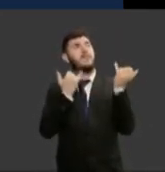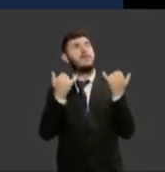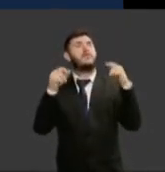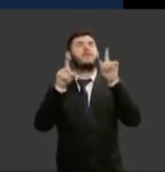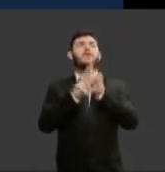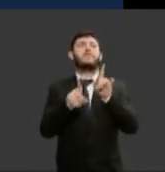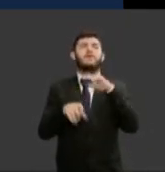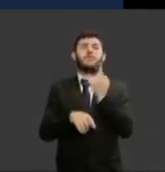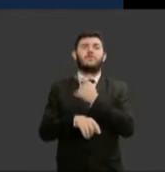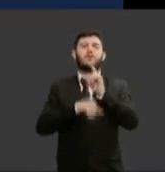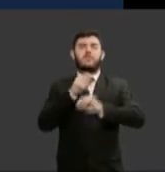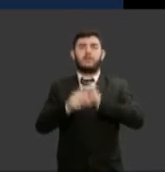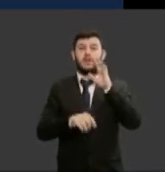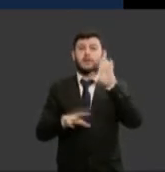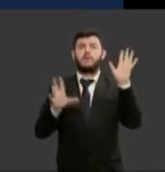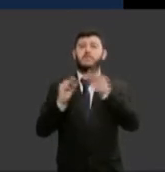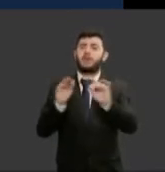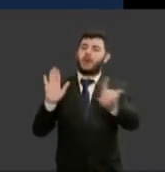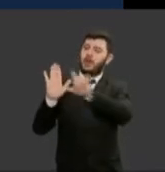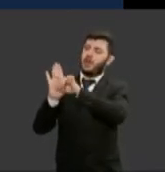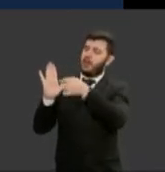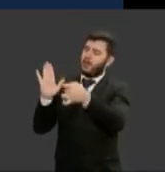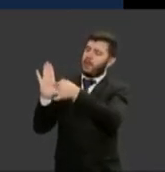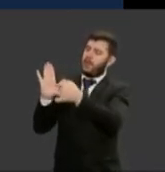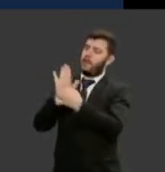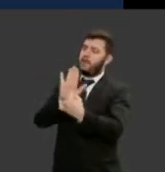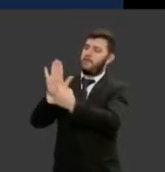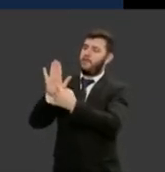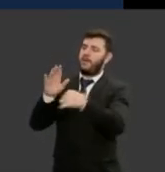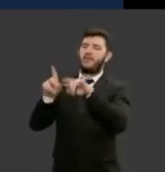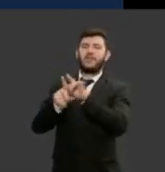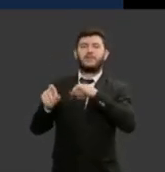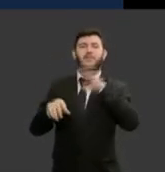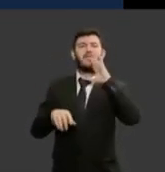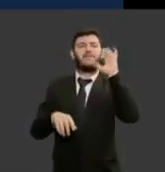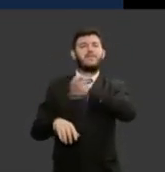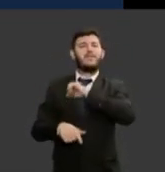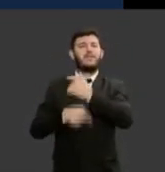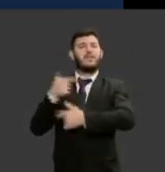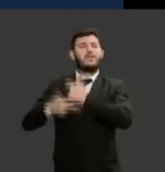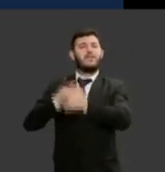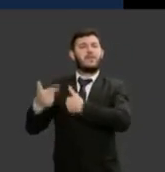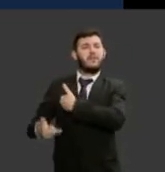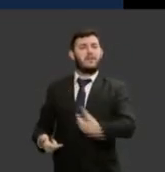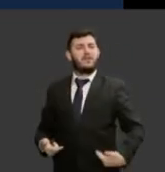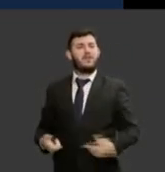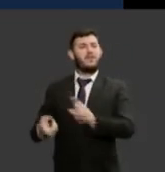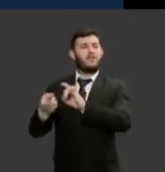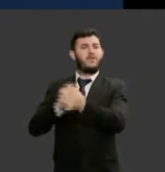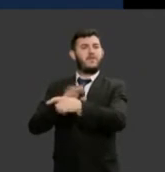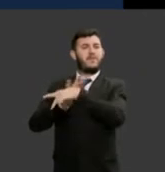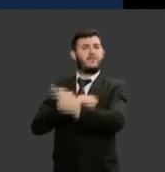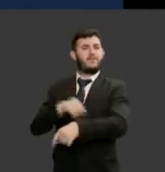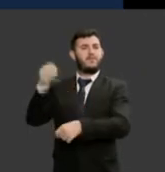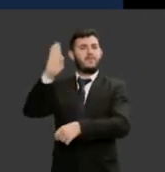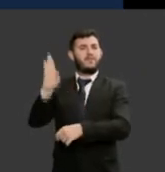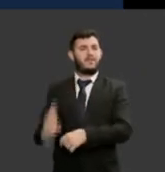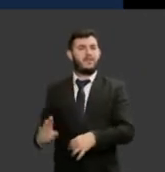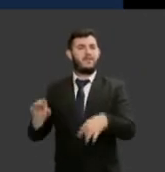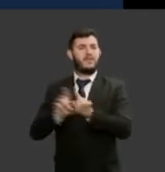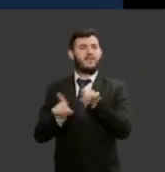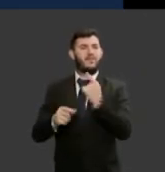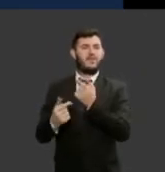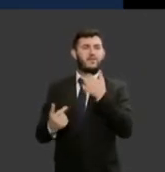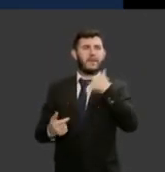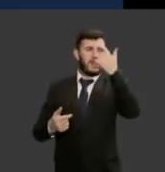só por uma questão legal mas também por uma questão de eficiência do estado brasileiro nós temos que pensar quais os entraves que